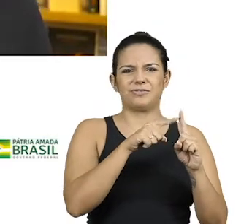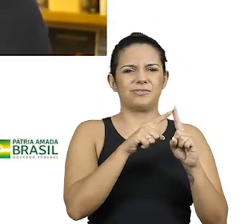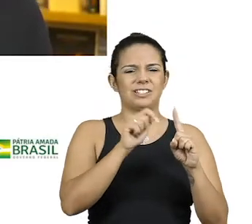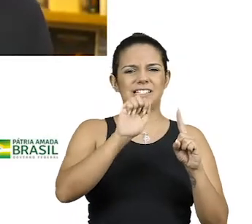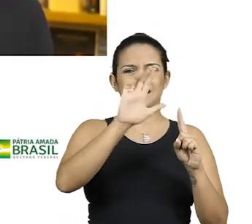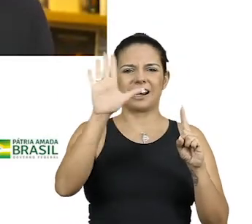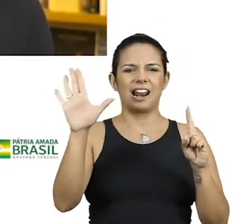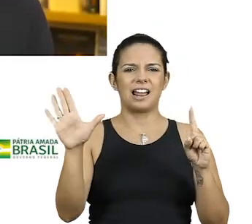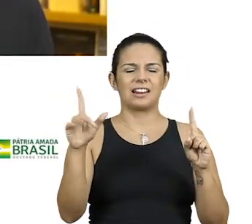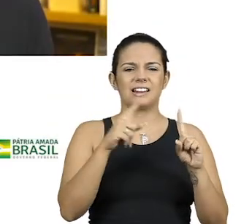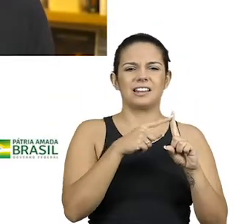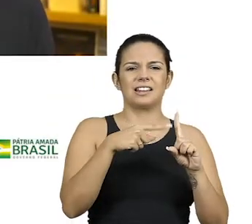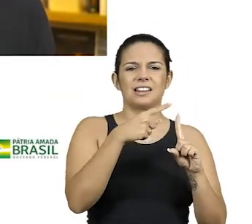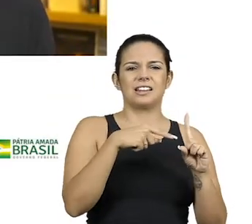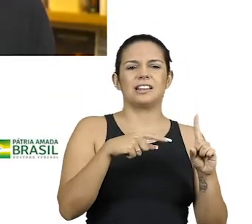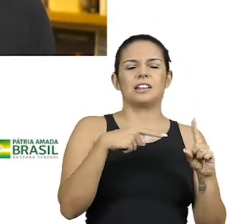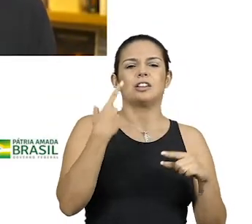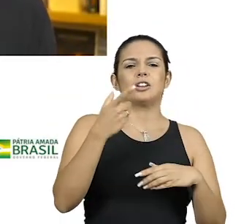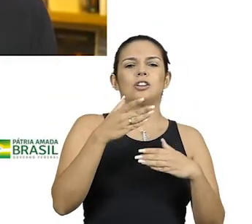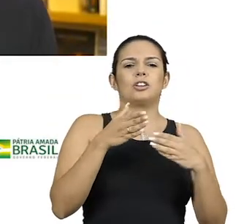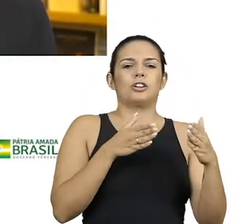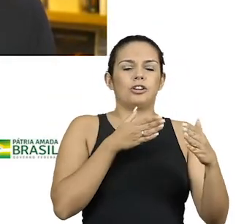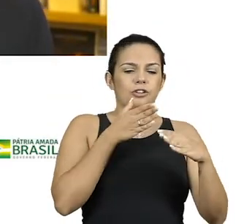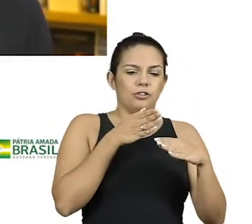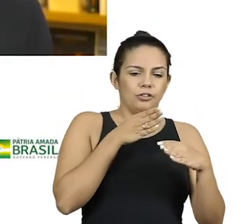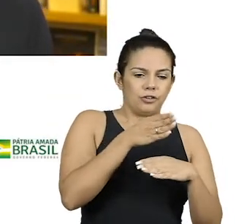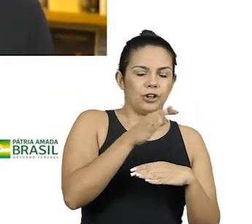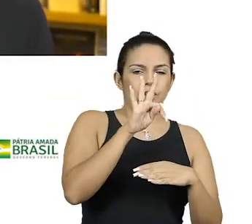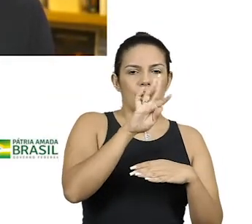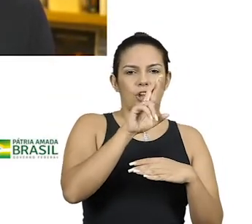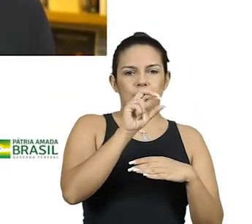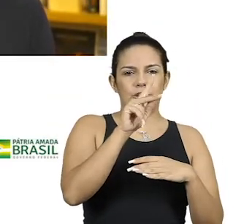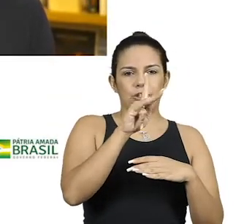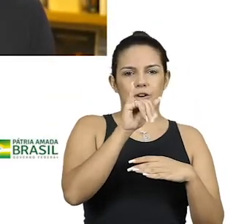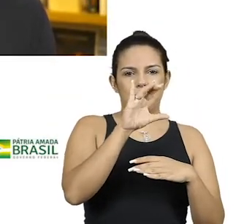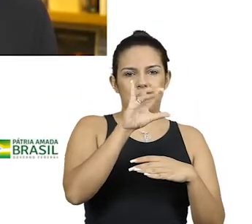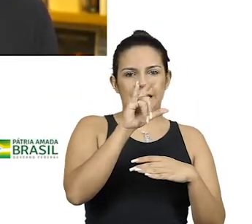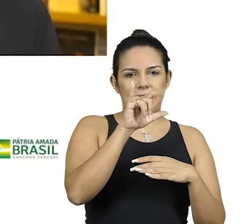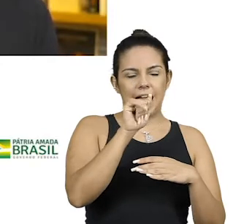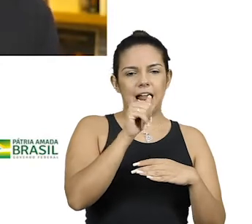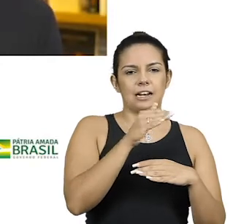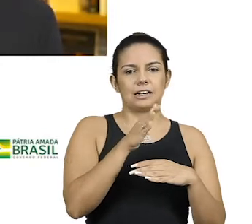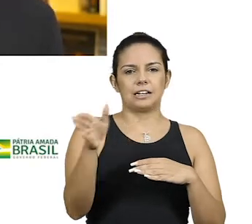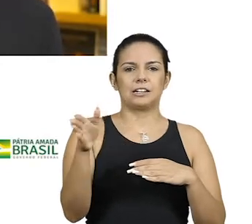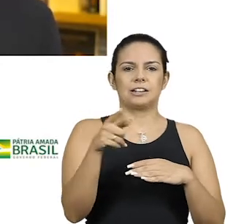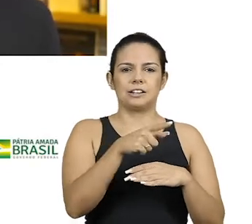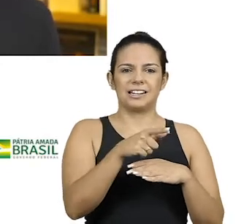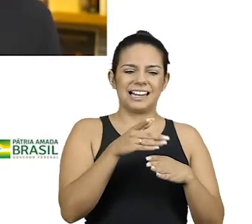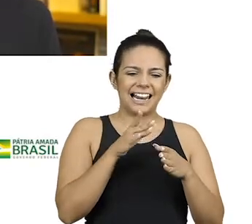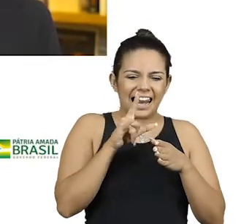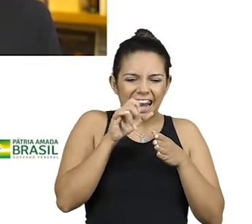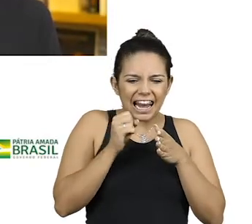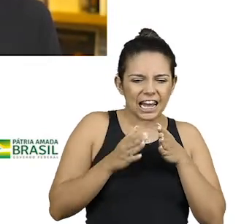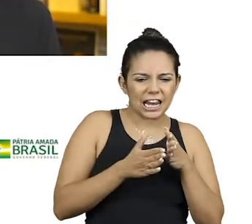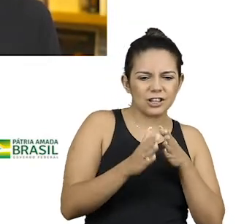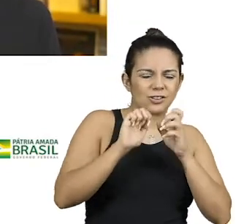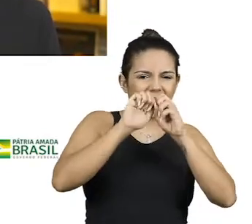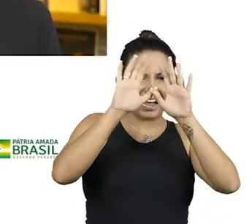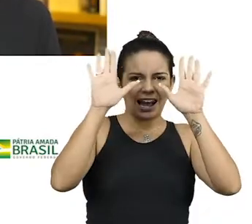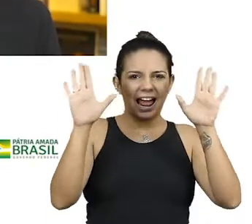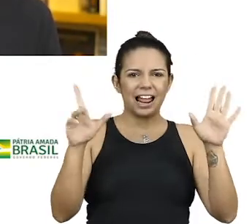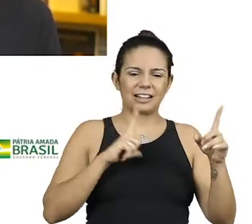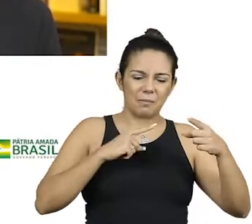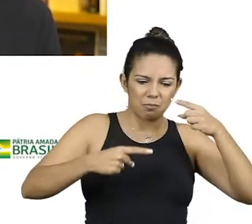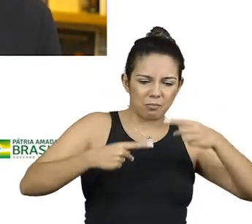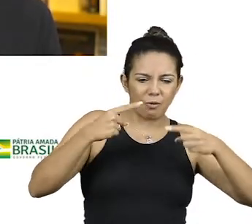passou pela tropicada, depois, inclusive, o seu trabalho disse isso. Ele foi tão liso, ele foi tão claro, apesar de tanta polêmica.